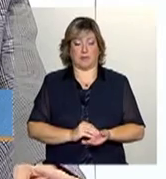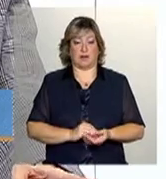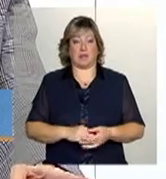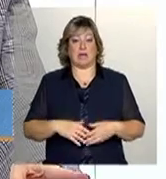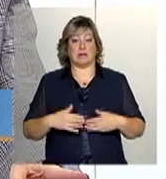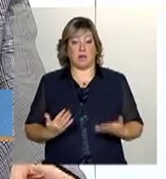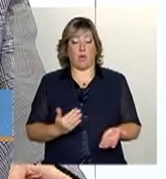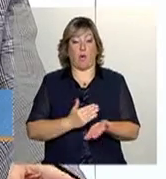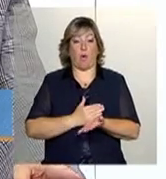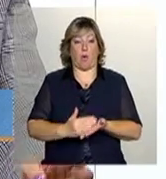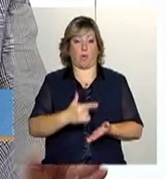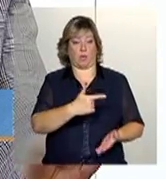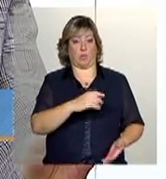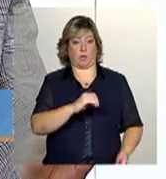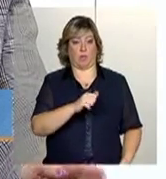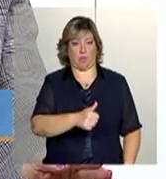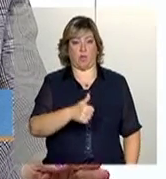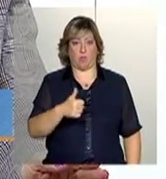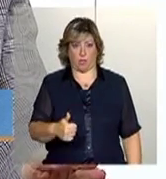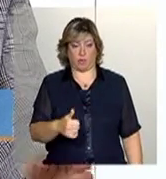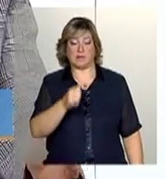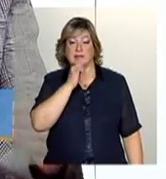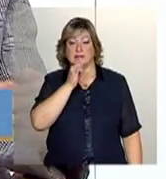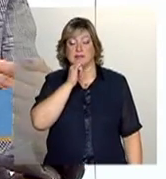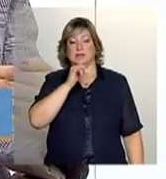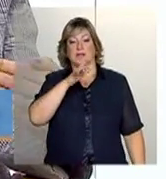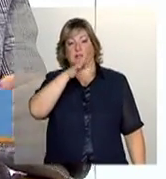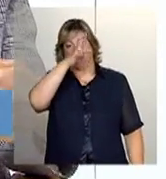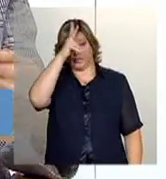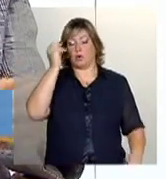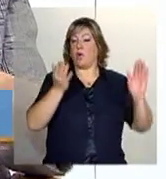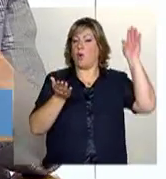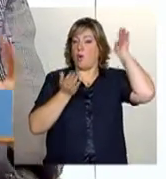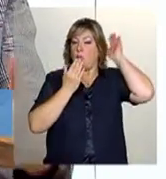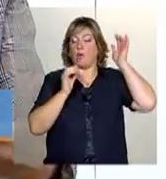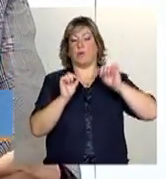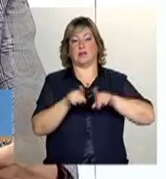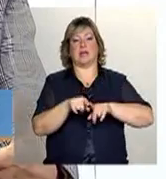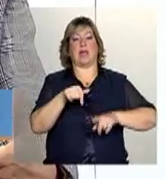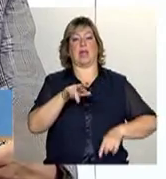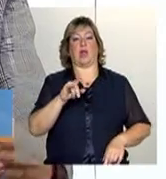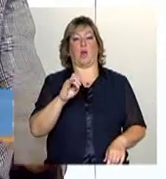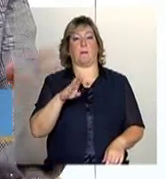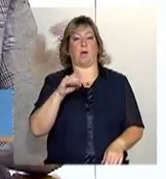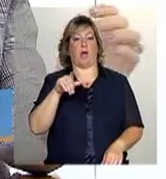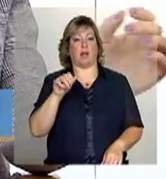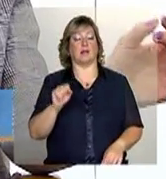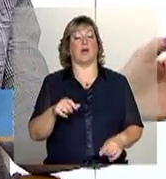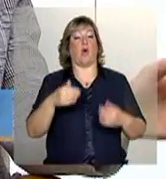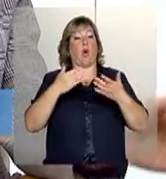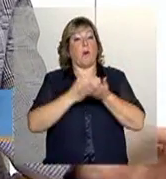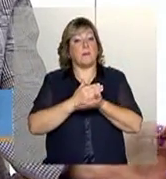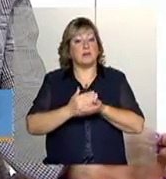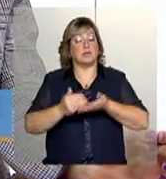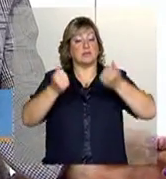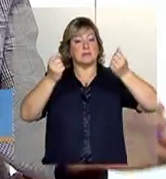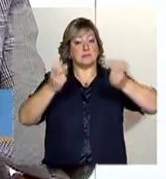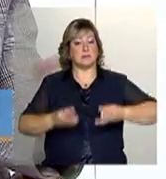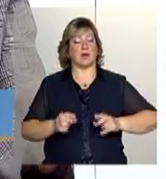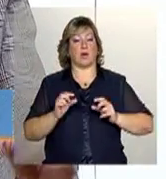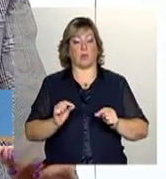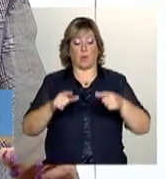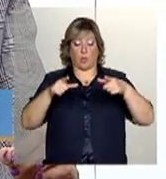começo de 2011, no caso de indígena e colombola, eles passaram a ter um detalhamento maior, porque passou a marcar a terra